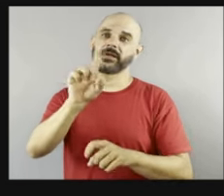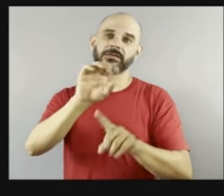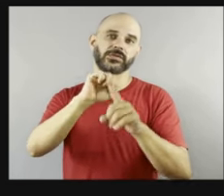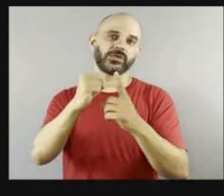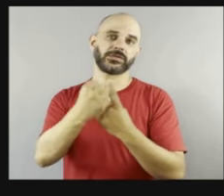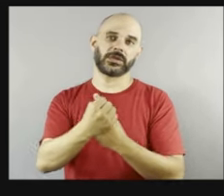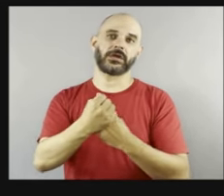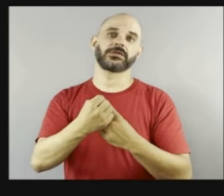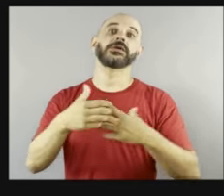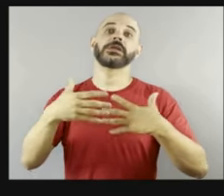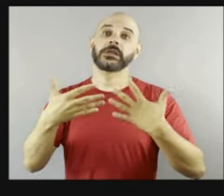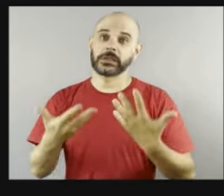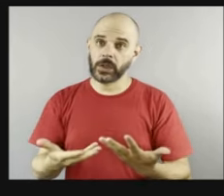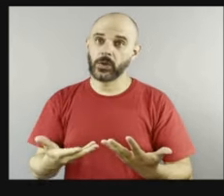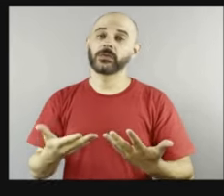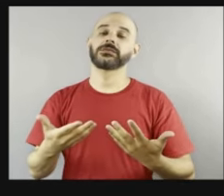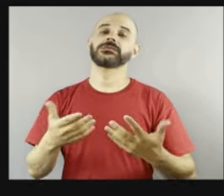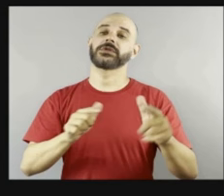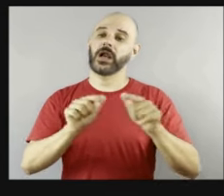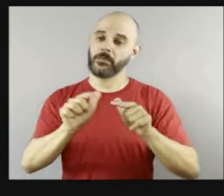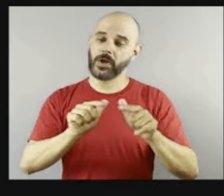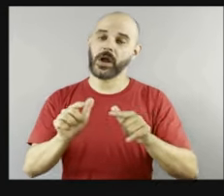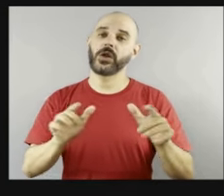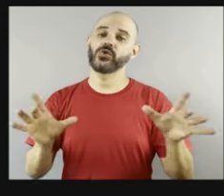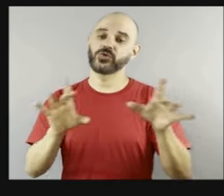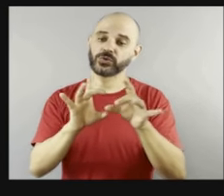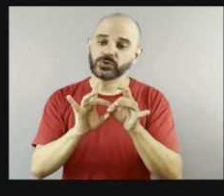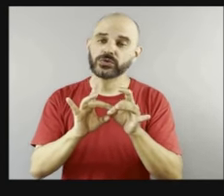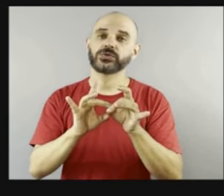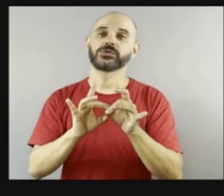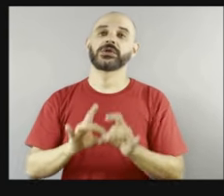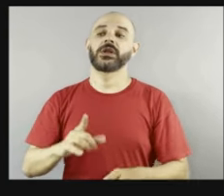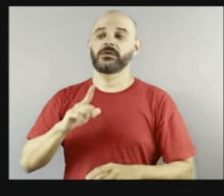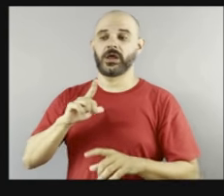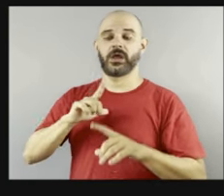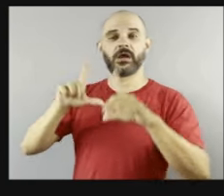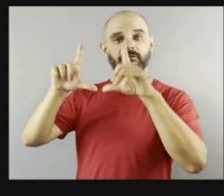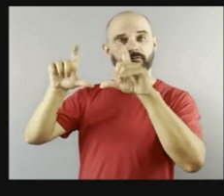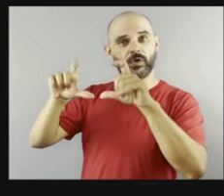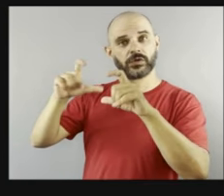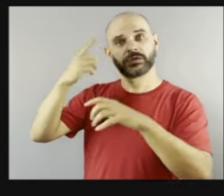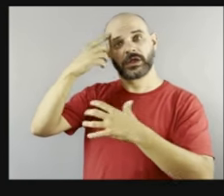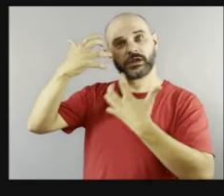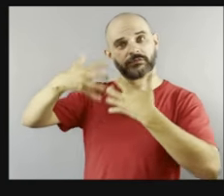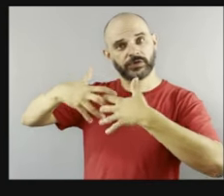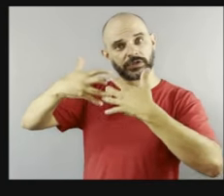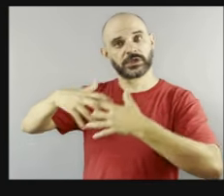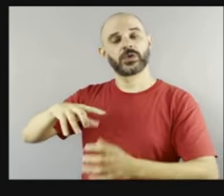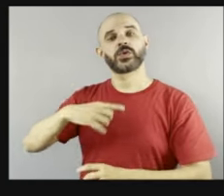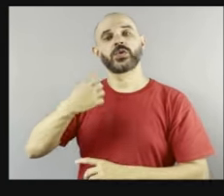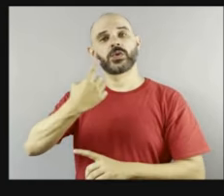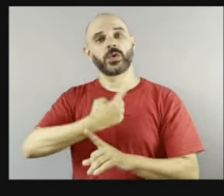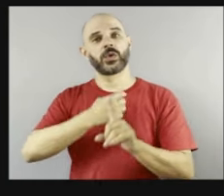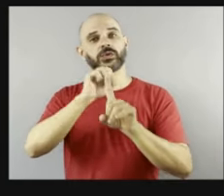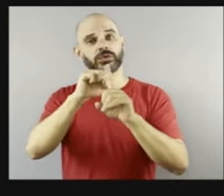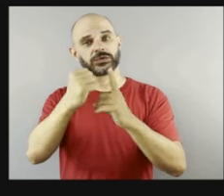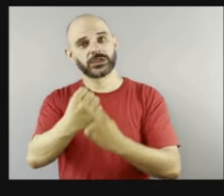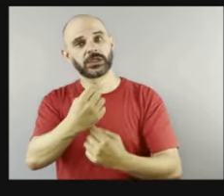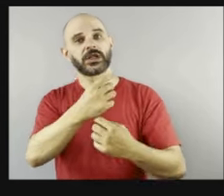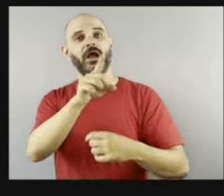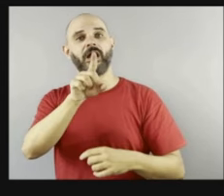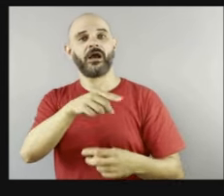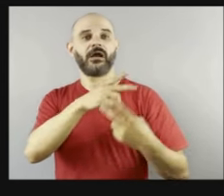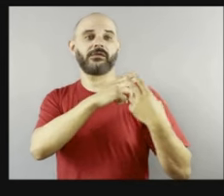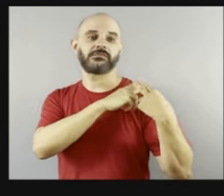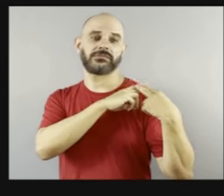foto, essa reflexão, né, o quanto nós, como sociedade, estamos responsáveis por realmente